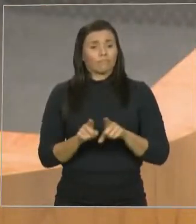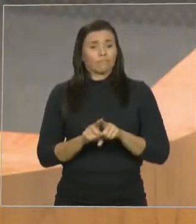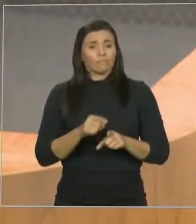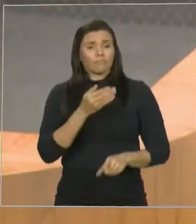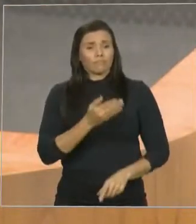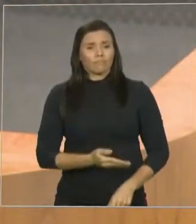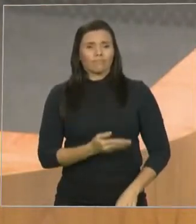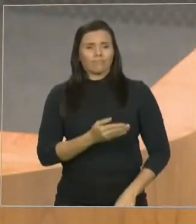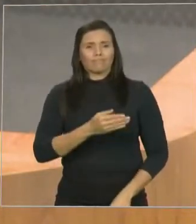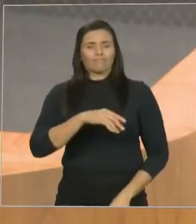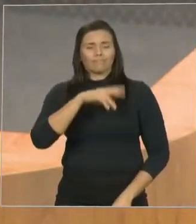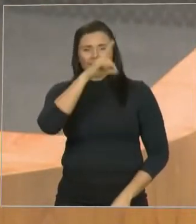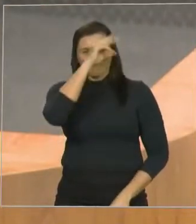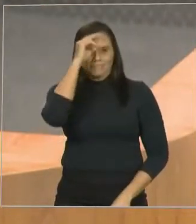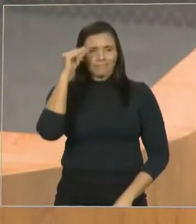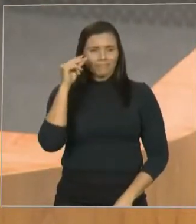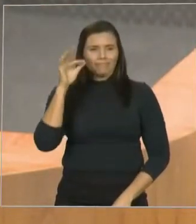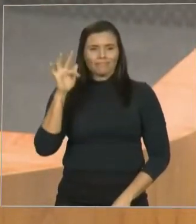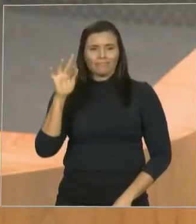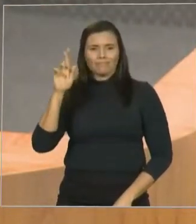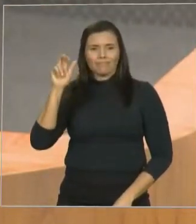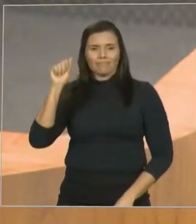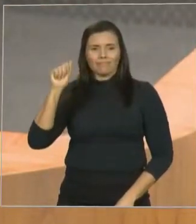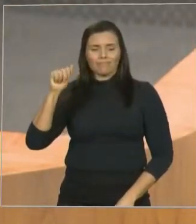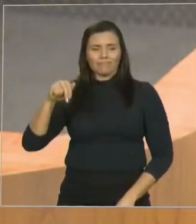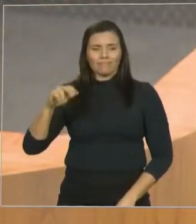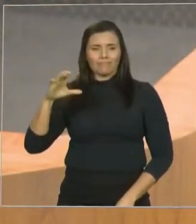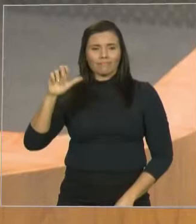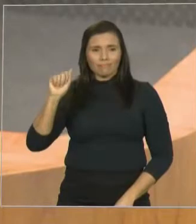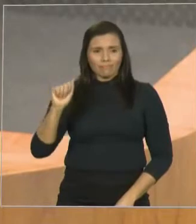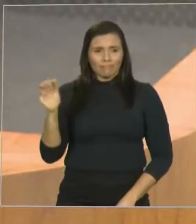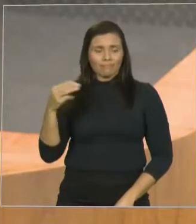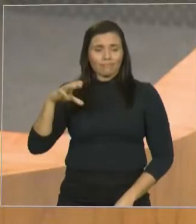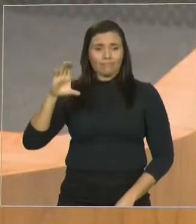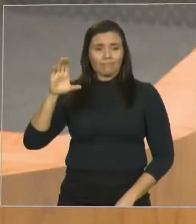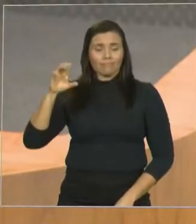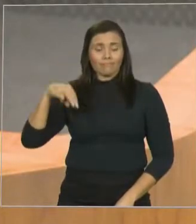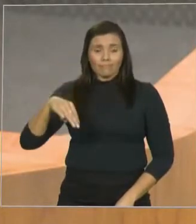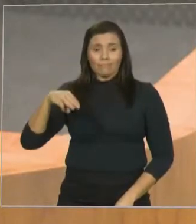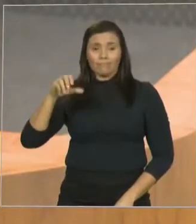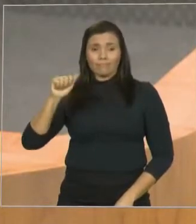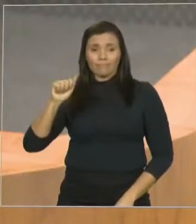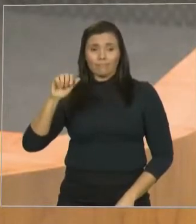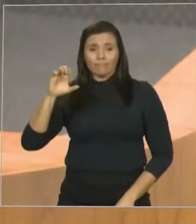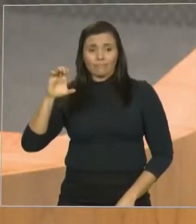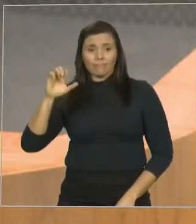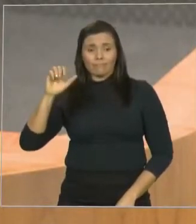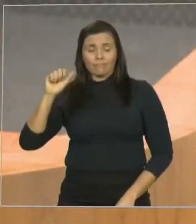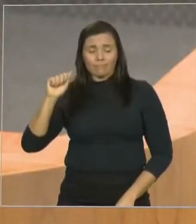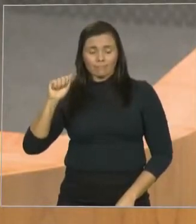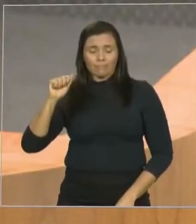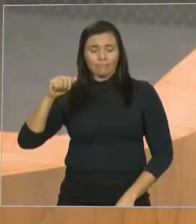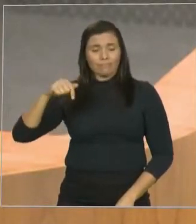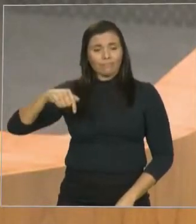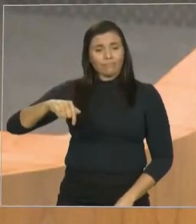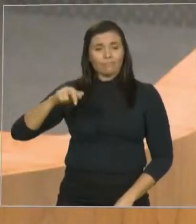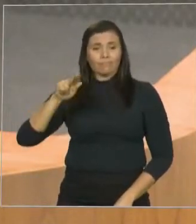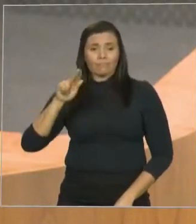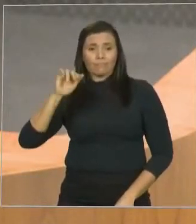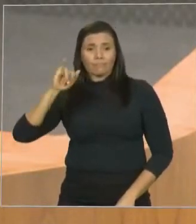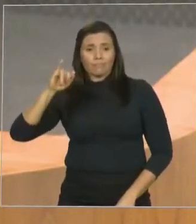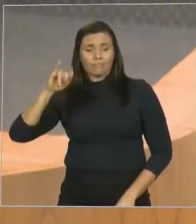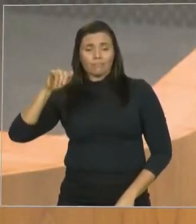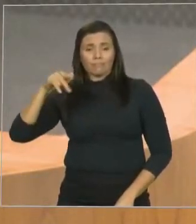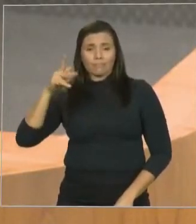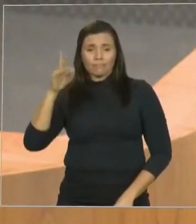Macaquinho, e que muito bem tem atendido pelo governador, não só na primeira